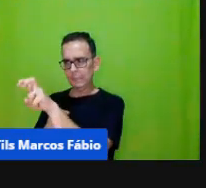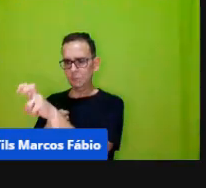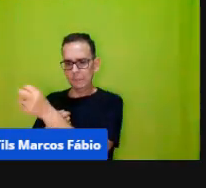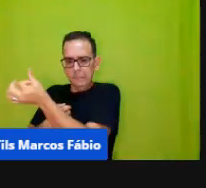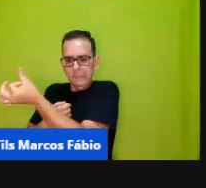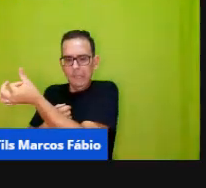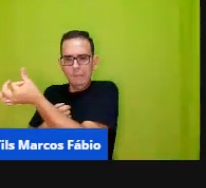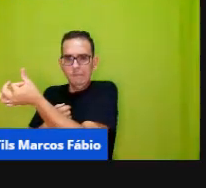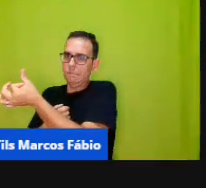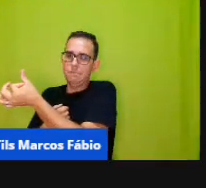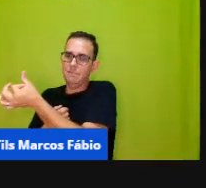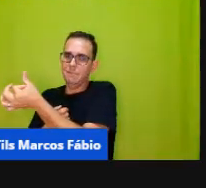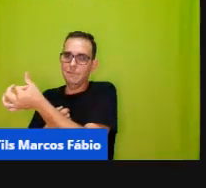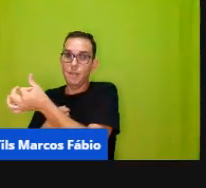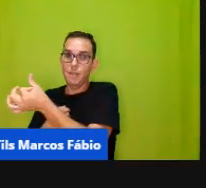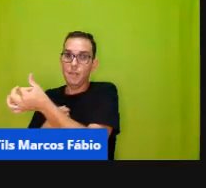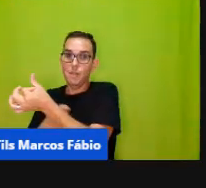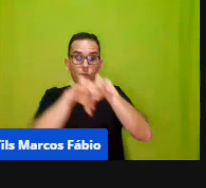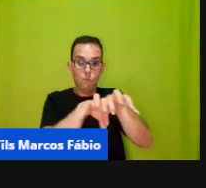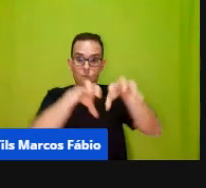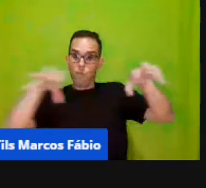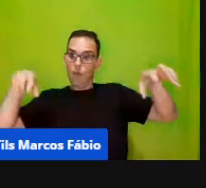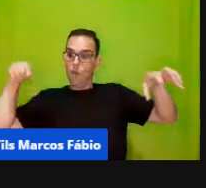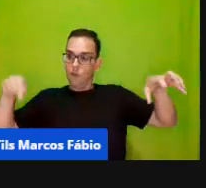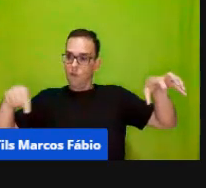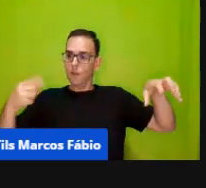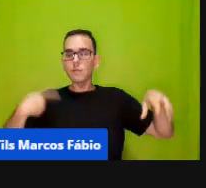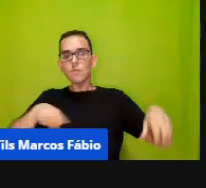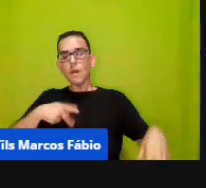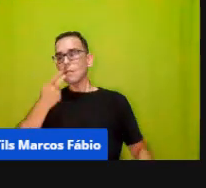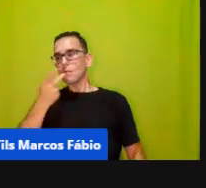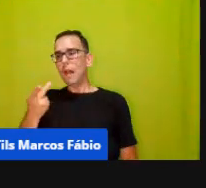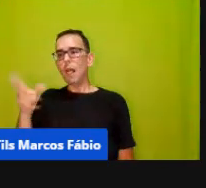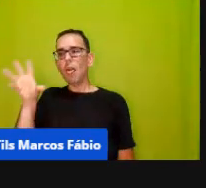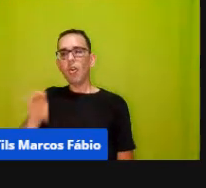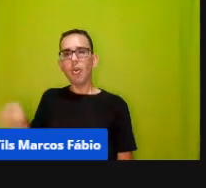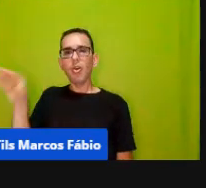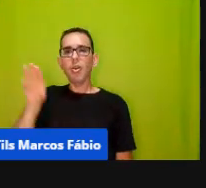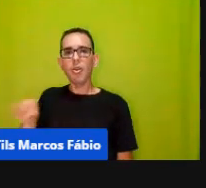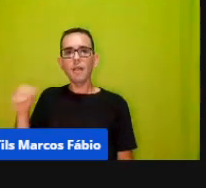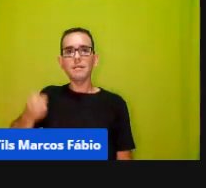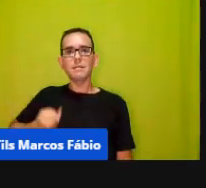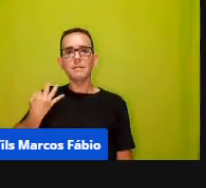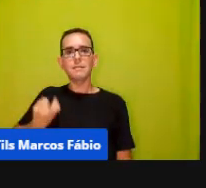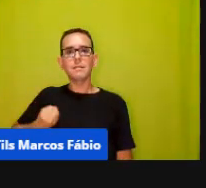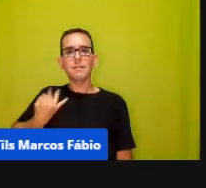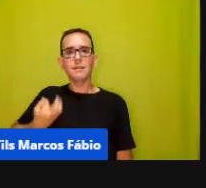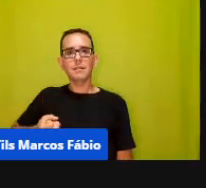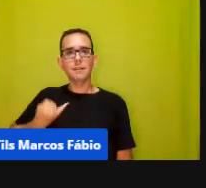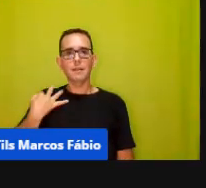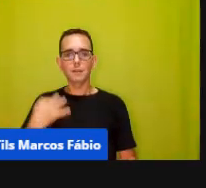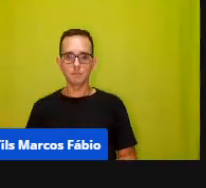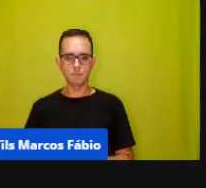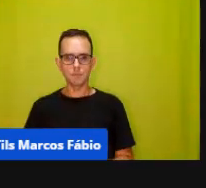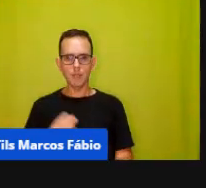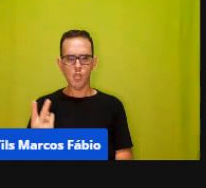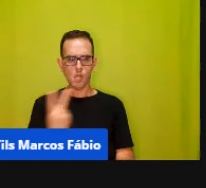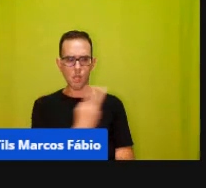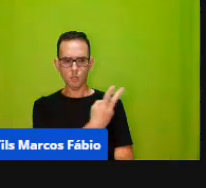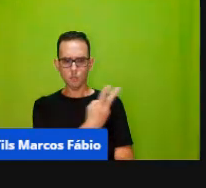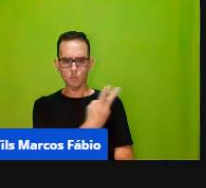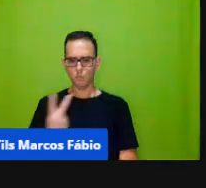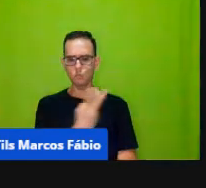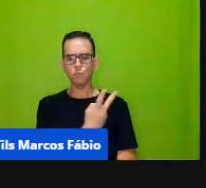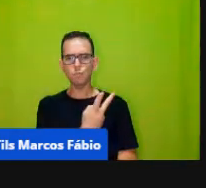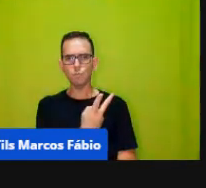uma situação de enumeração, nós estamos recitando sequências numéricas. Nenhuma das duas situações, ela é